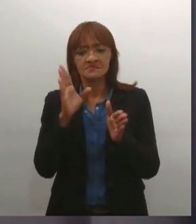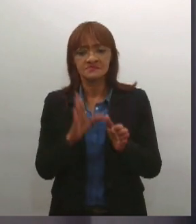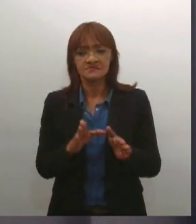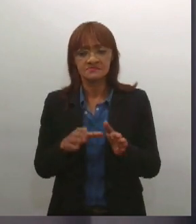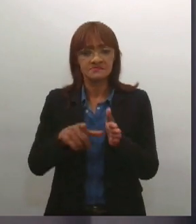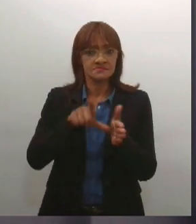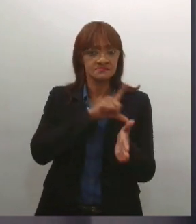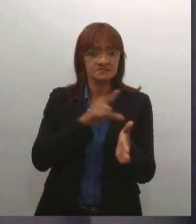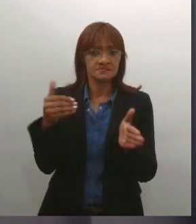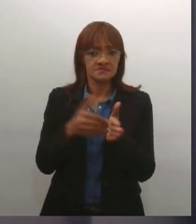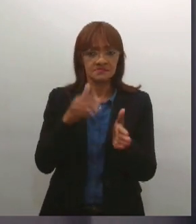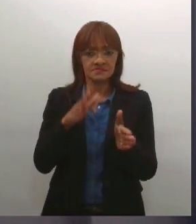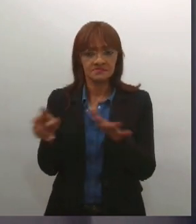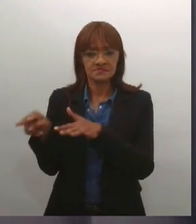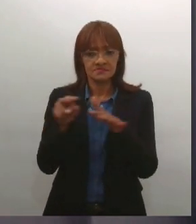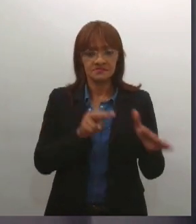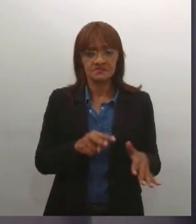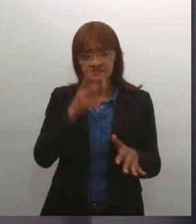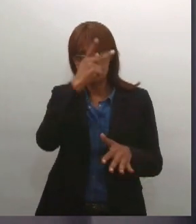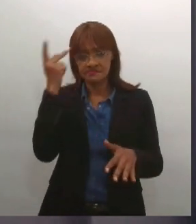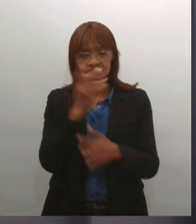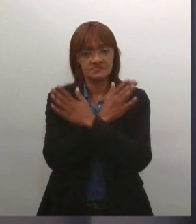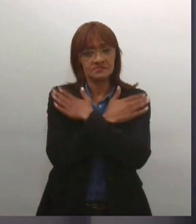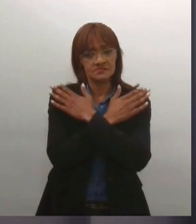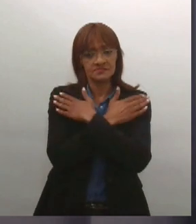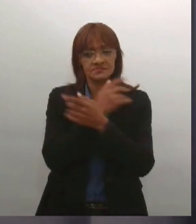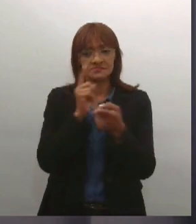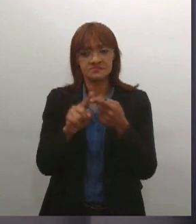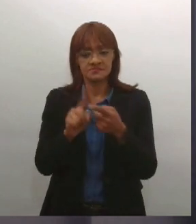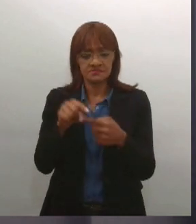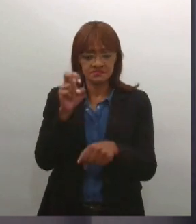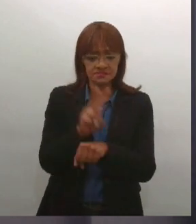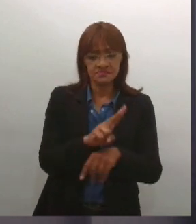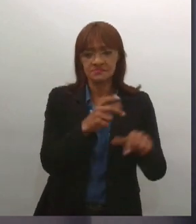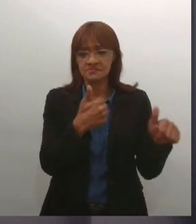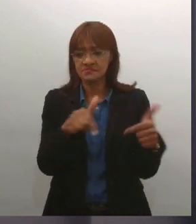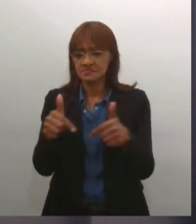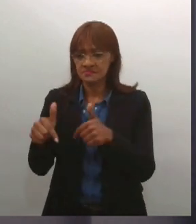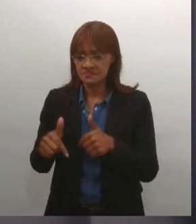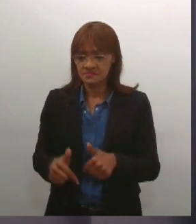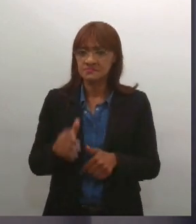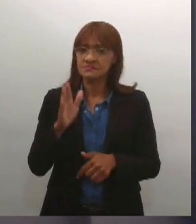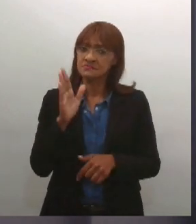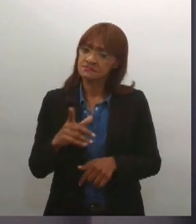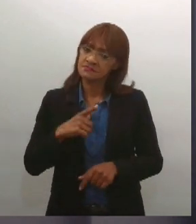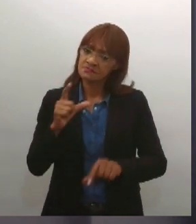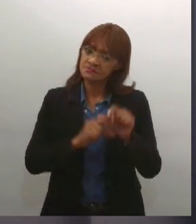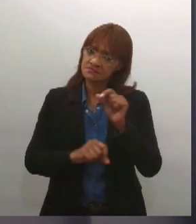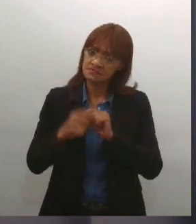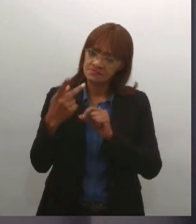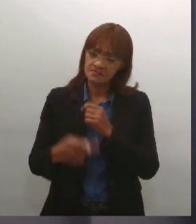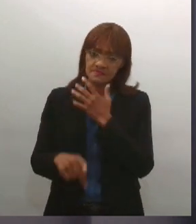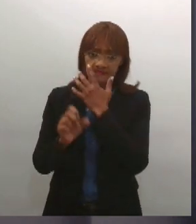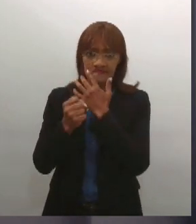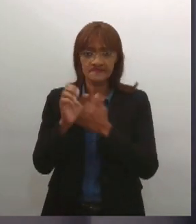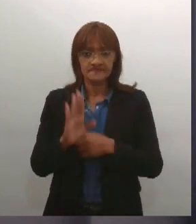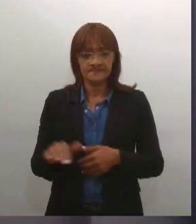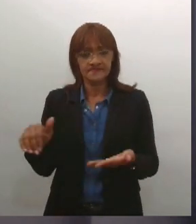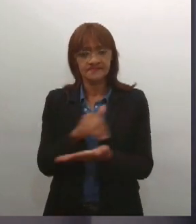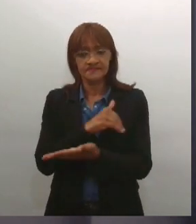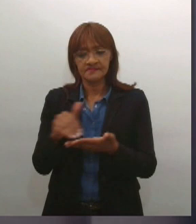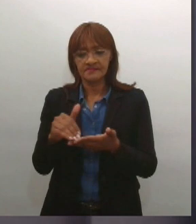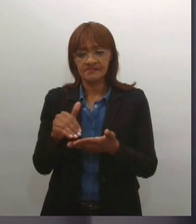Empregados e Desempregados, CAGED, analisados pelo Observatório de Sergipe, da Secretaria Especial de Planejamento,